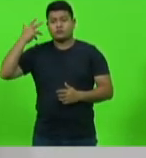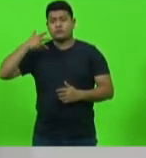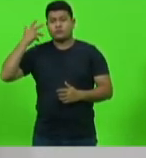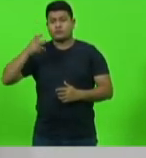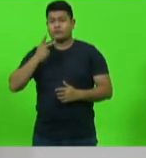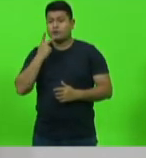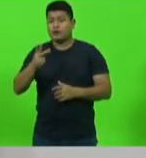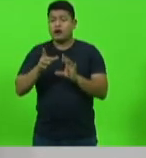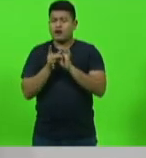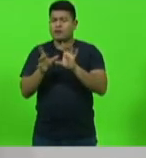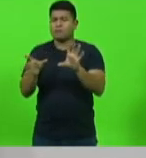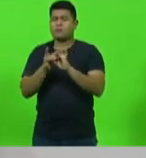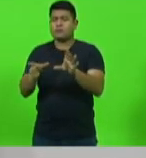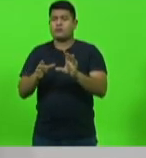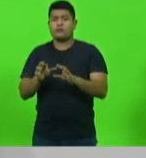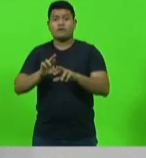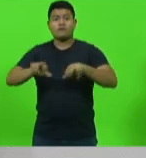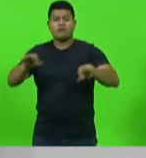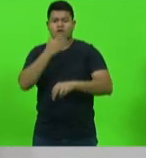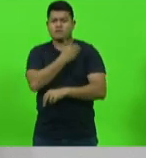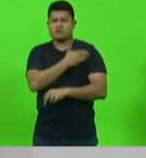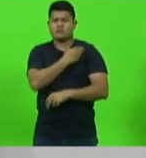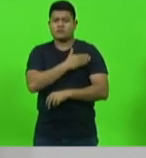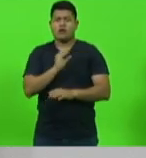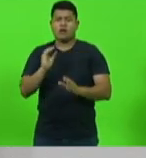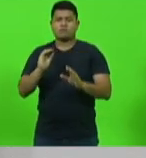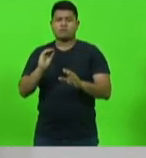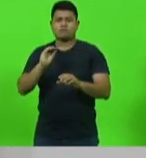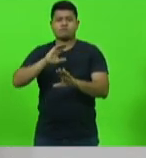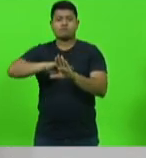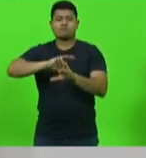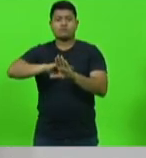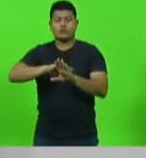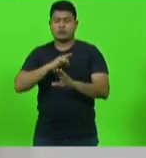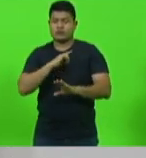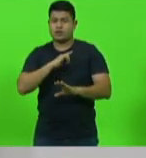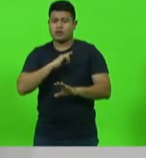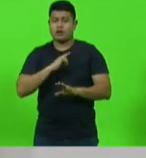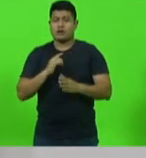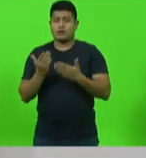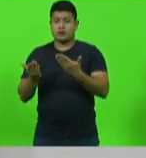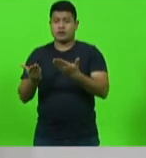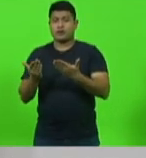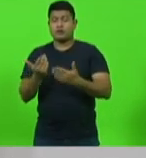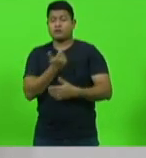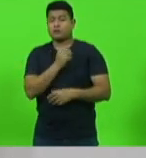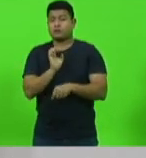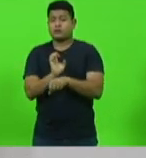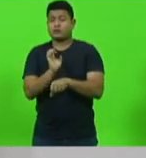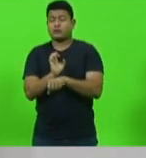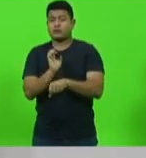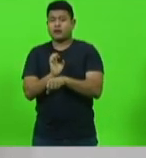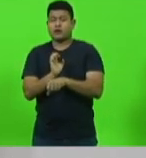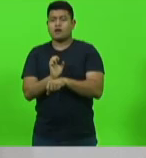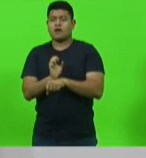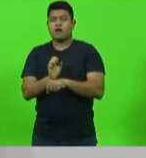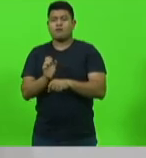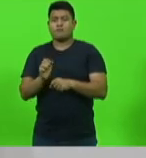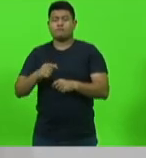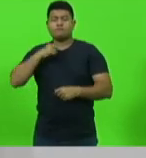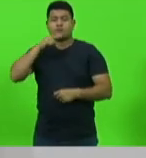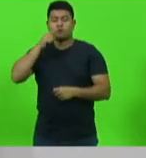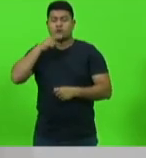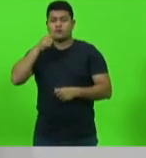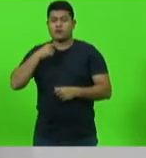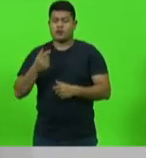recheado de velhos preconceitos que sustenta que o Estado brasileiro é ineficiente por culpa dos servidores, que gozam de